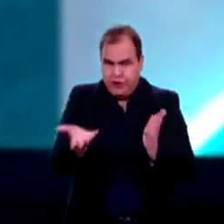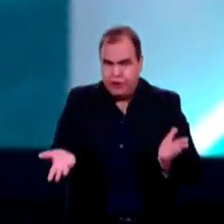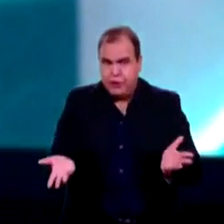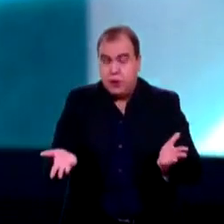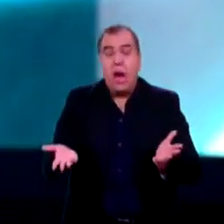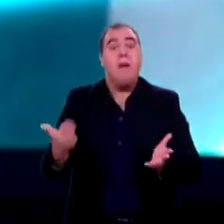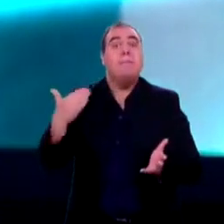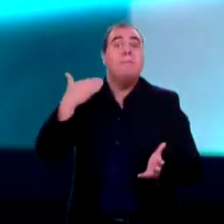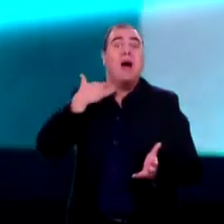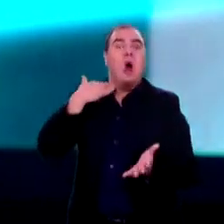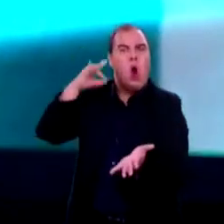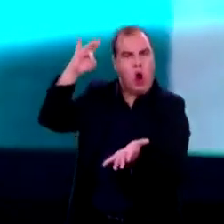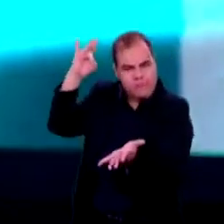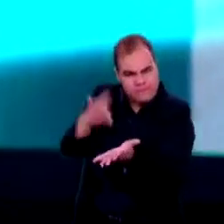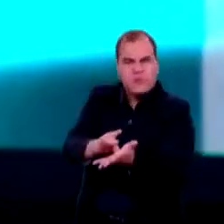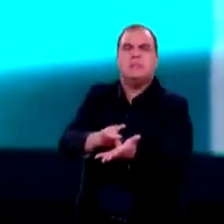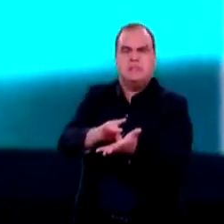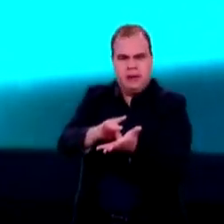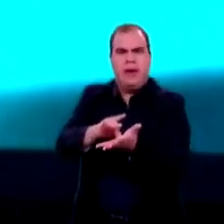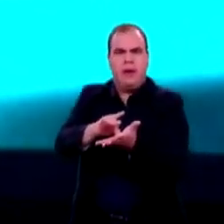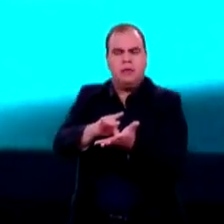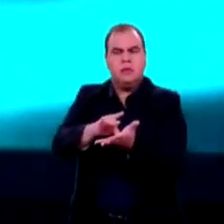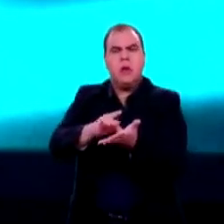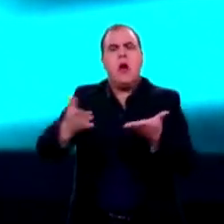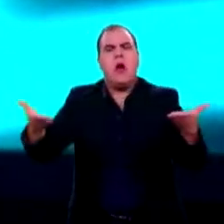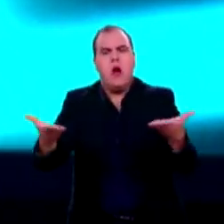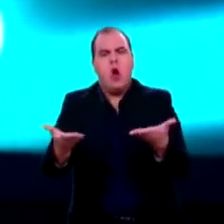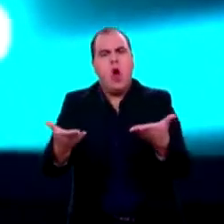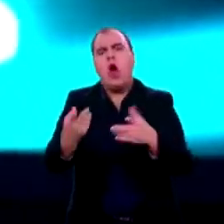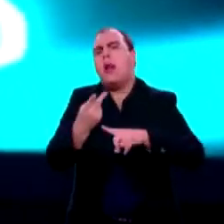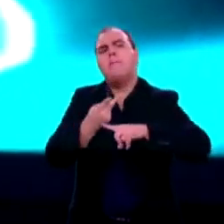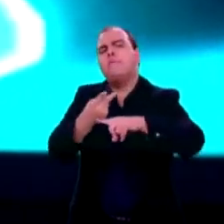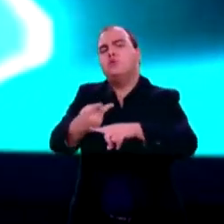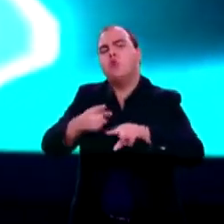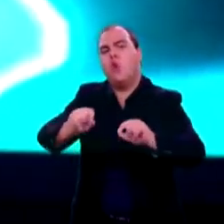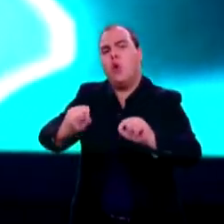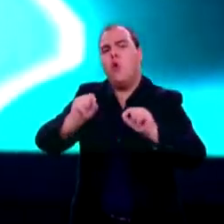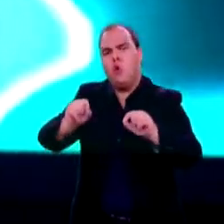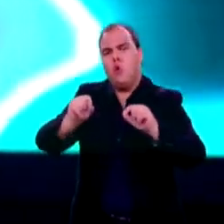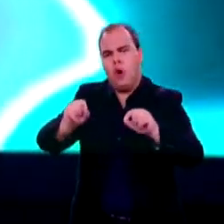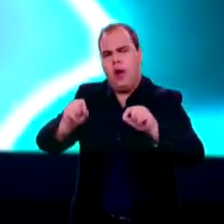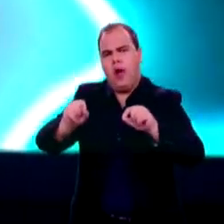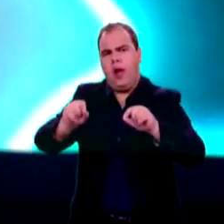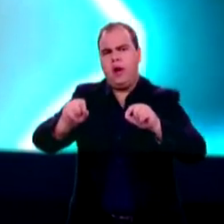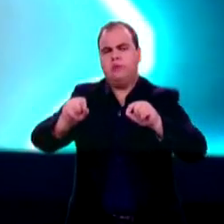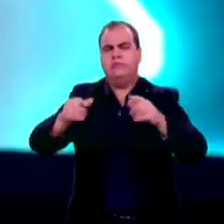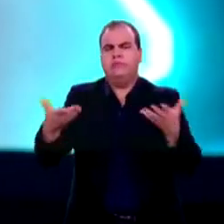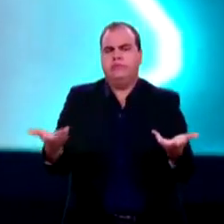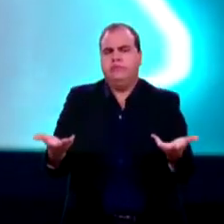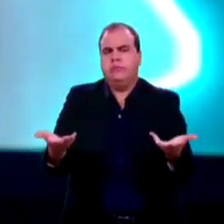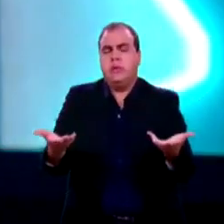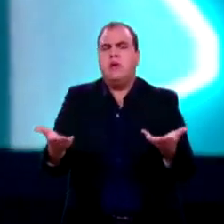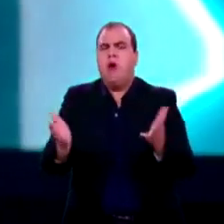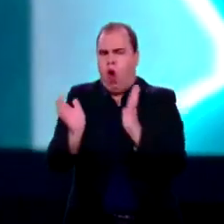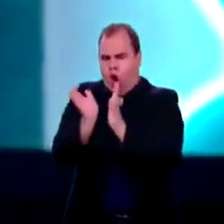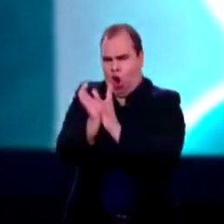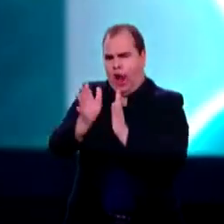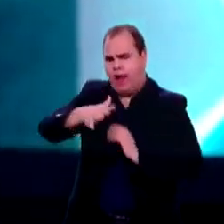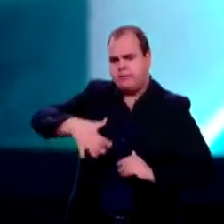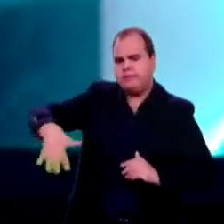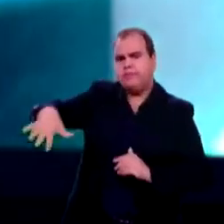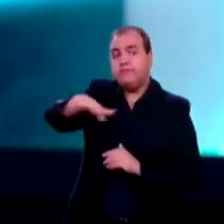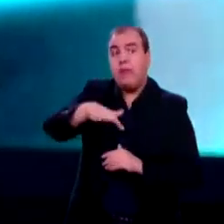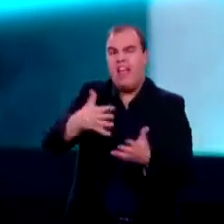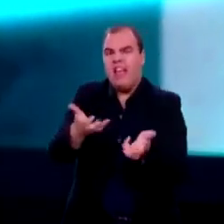bancos oficiais não tiveram isso. Buscou, então, o Parlamento uma maneira de participar do